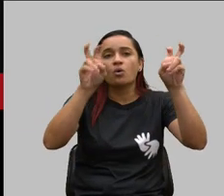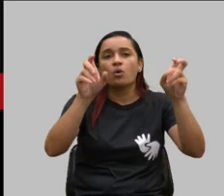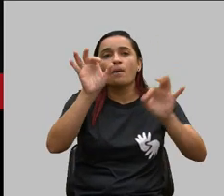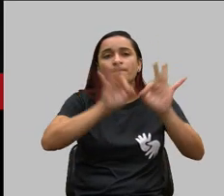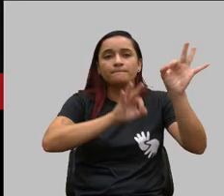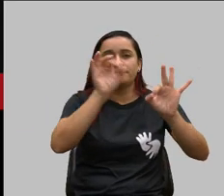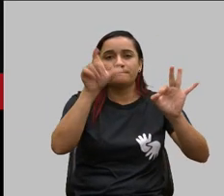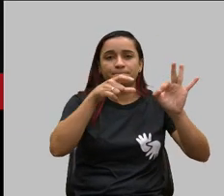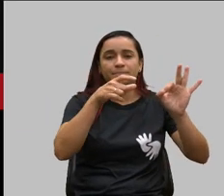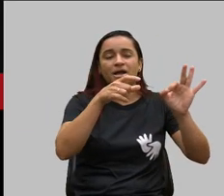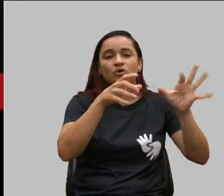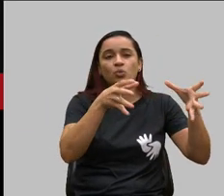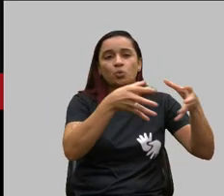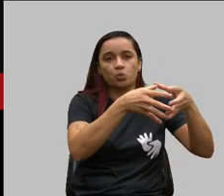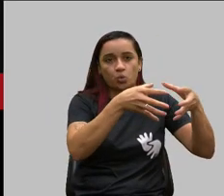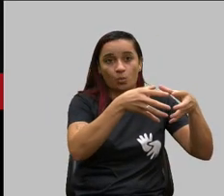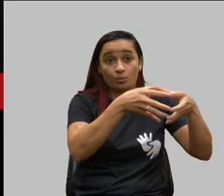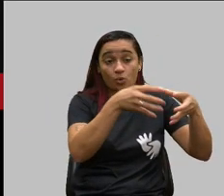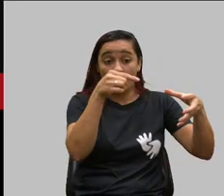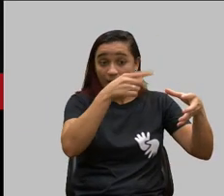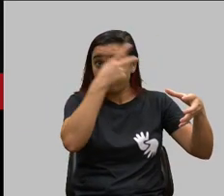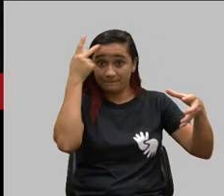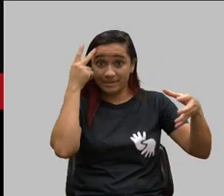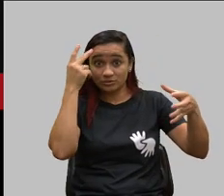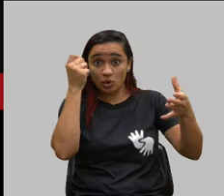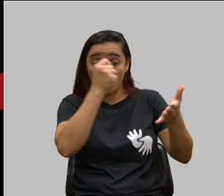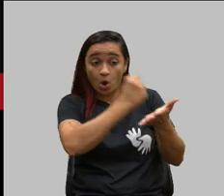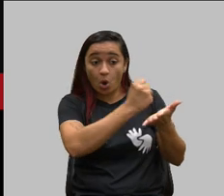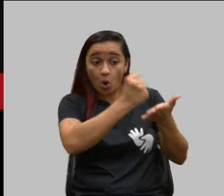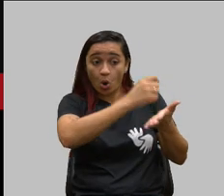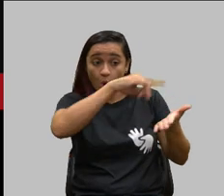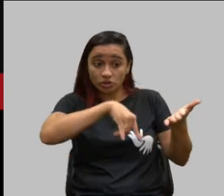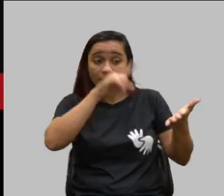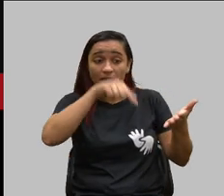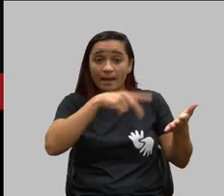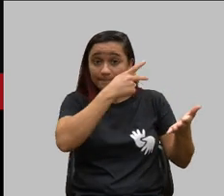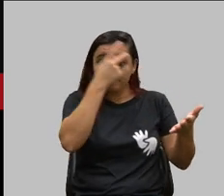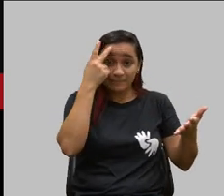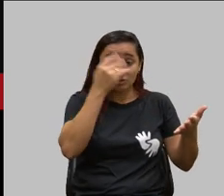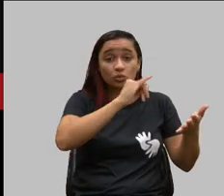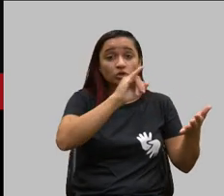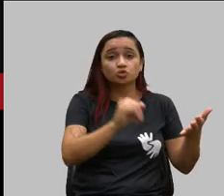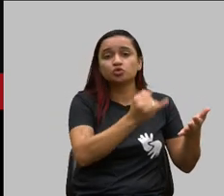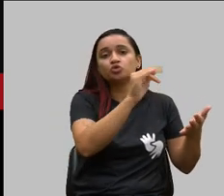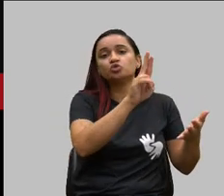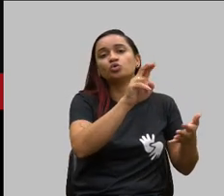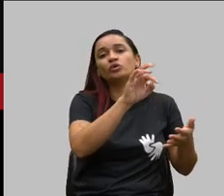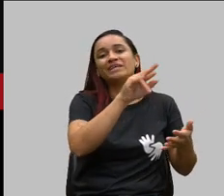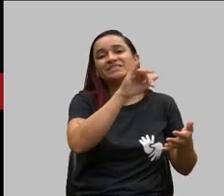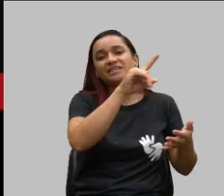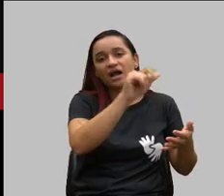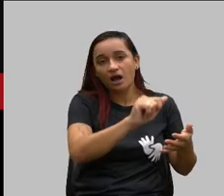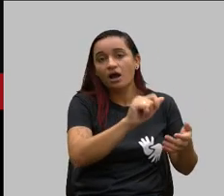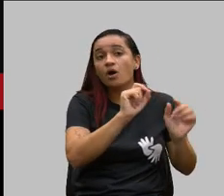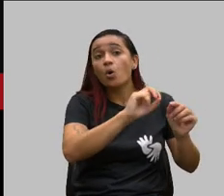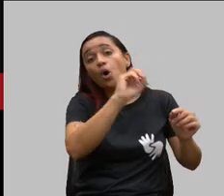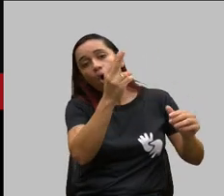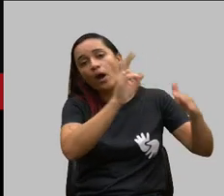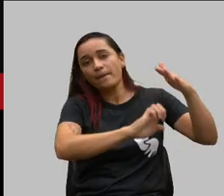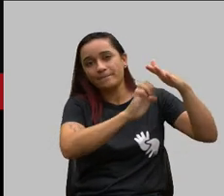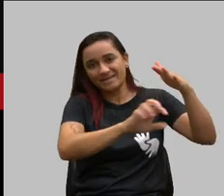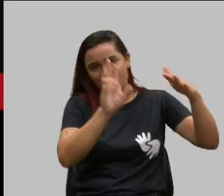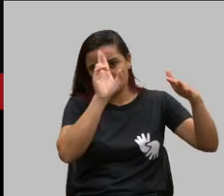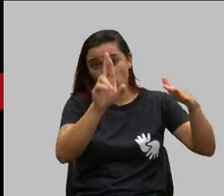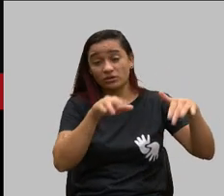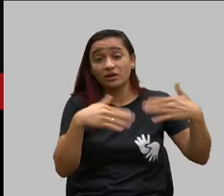plano coletivo ele em regra é uma pessoa jurídica contratante ou empresário individual então quando a gente fala em rescisão a gente